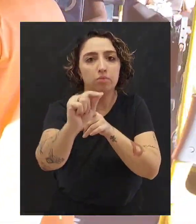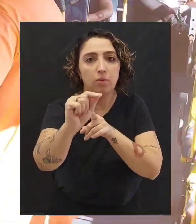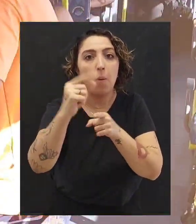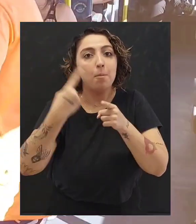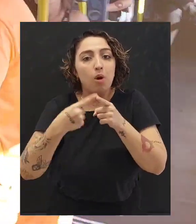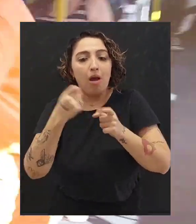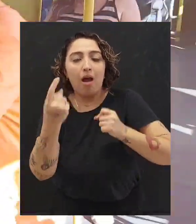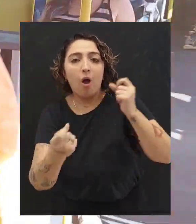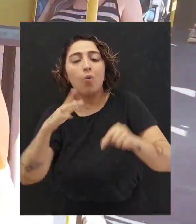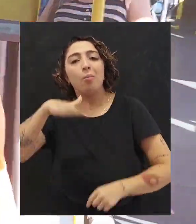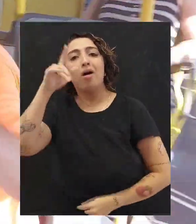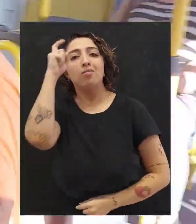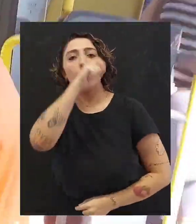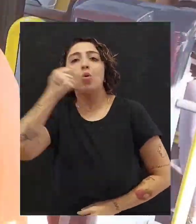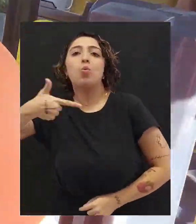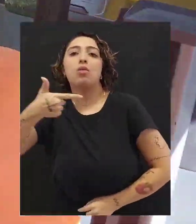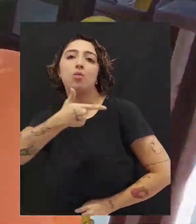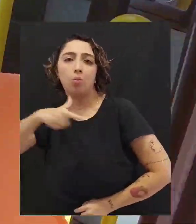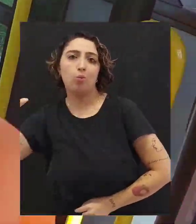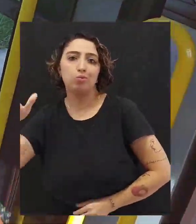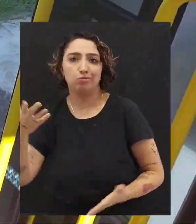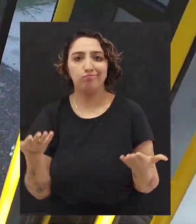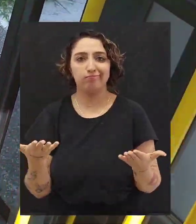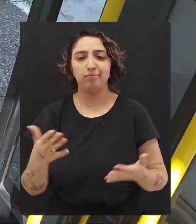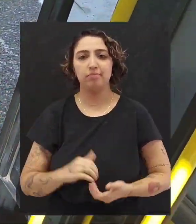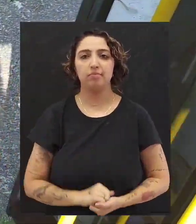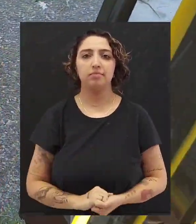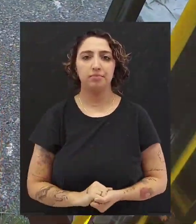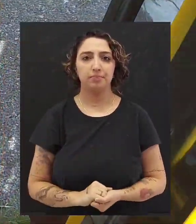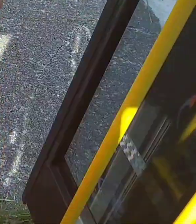voltar a andar, pois alguns têm mais dificuldade que outros para essa atividade.